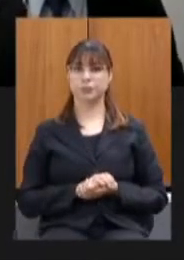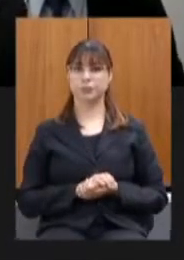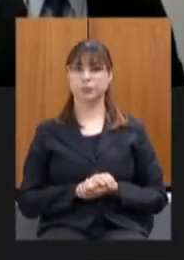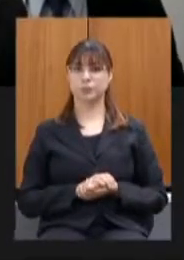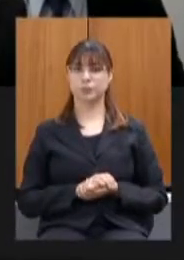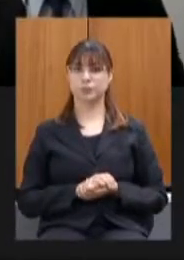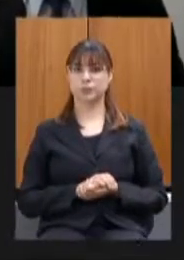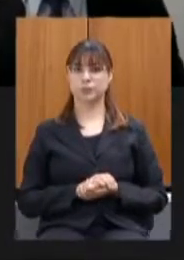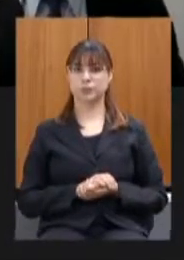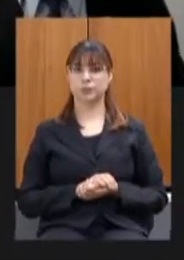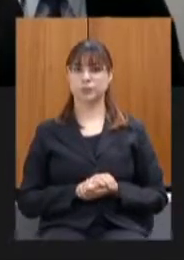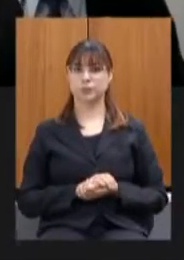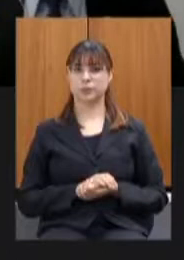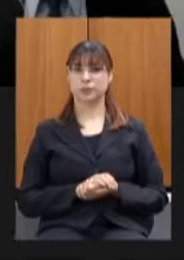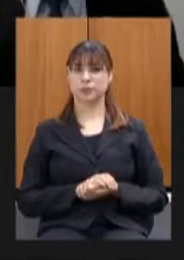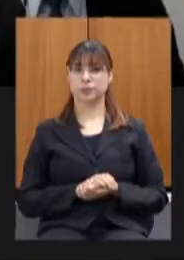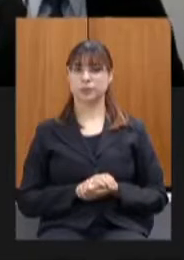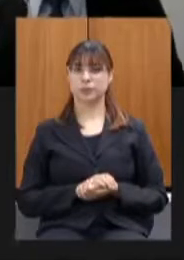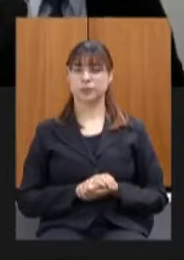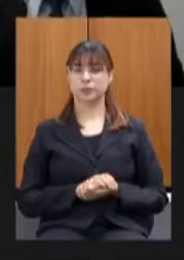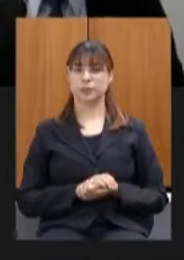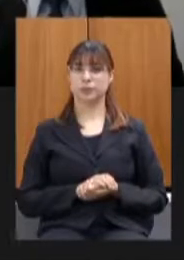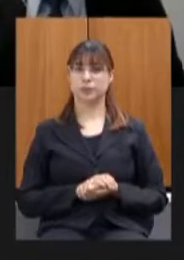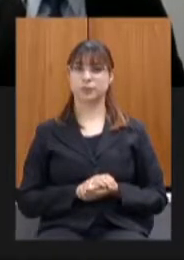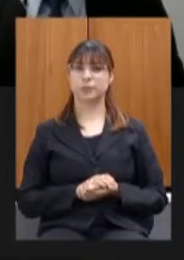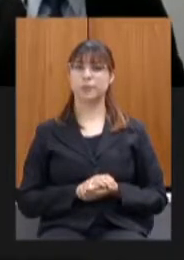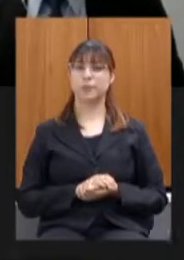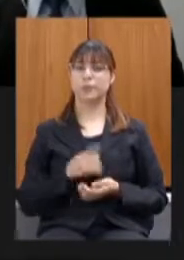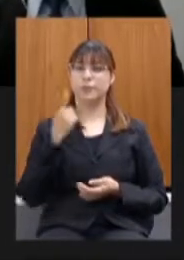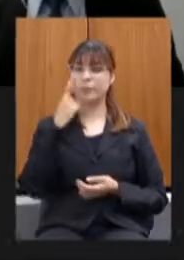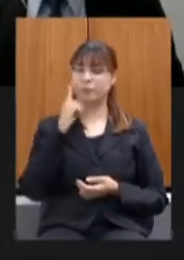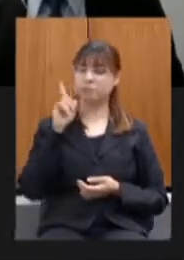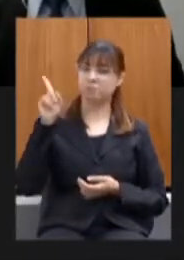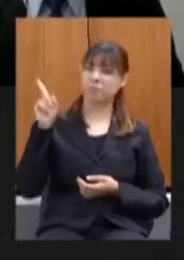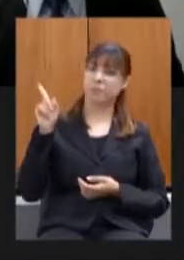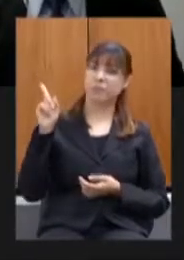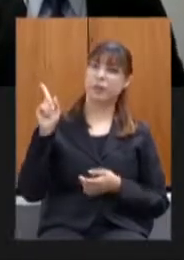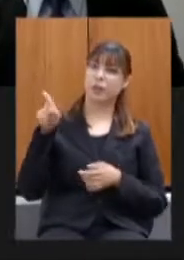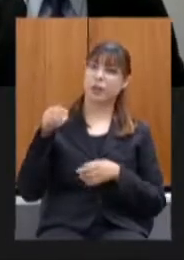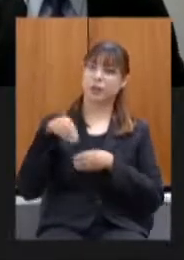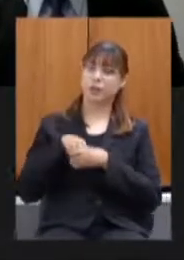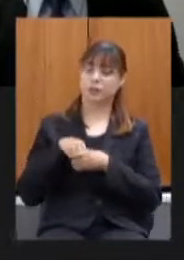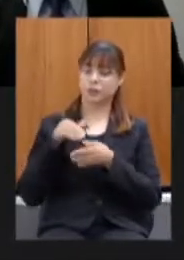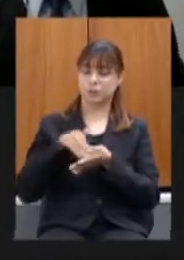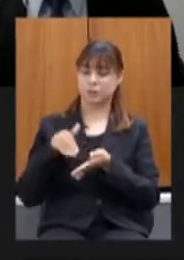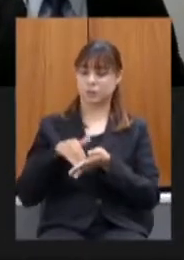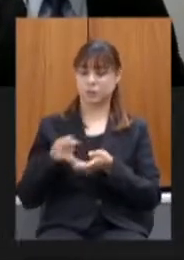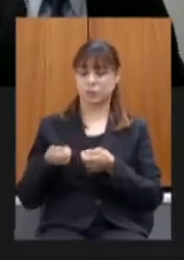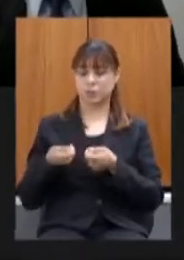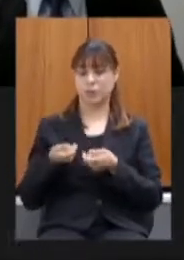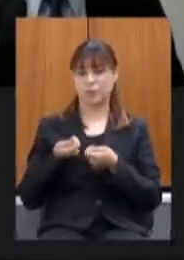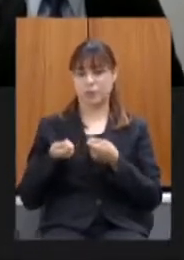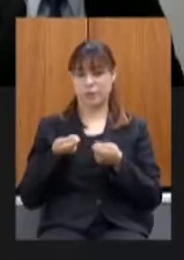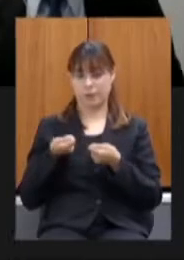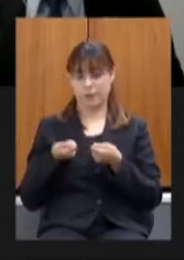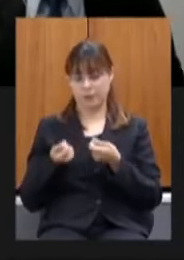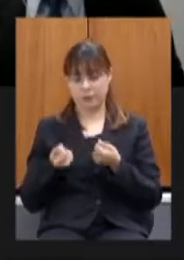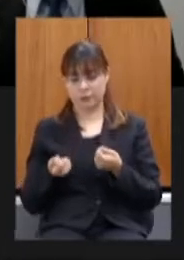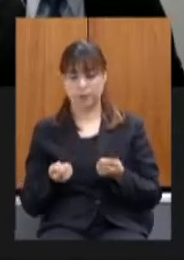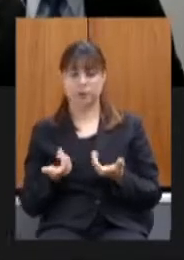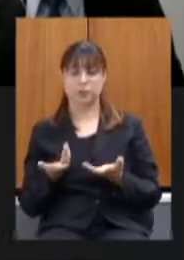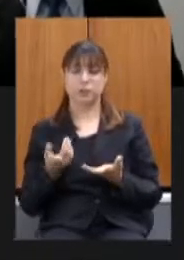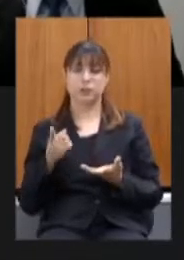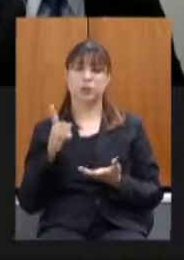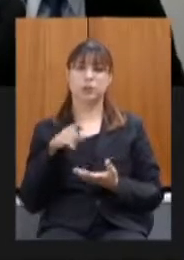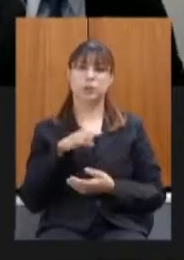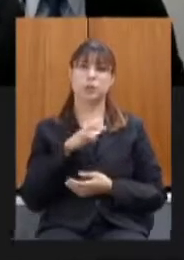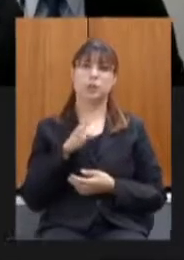próxima essa aí é a cara dentro da Secretaria do site da Secretaria de Fazenda onde a gente tem todas as informações do Tesouro